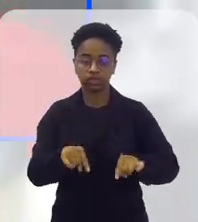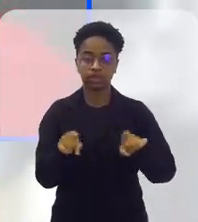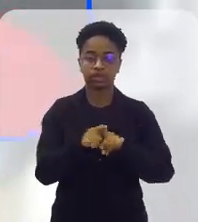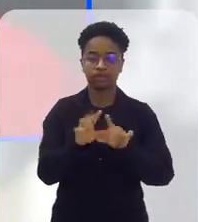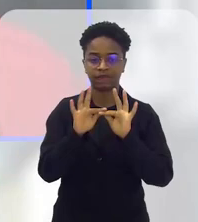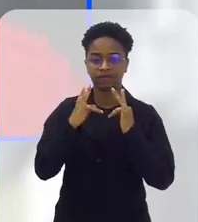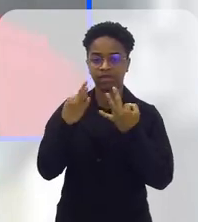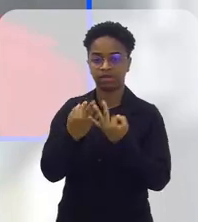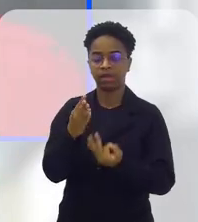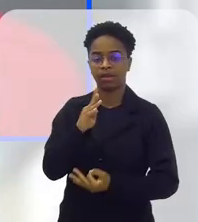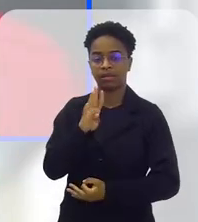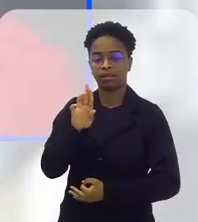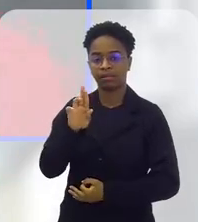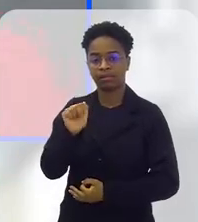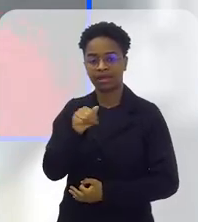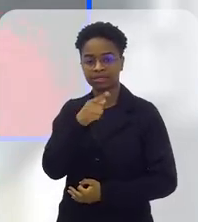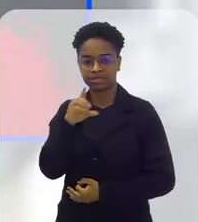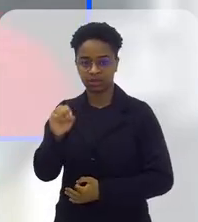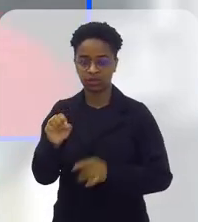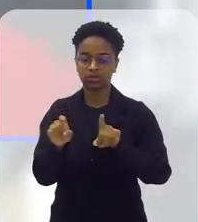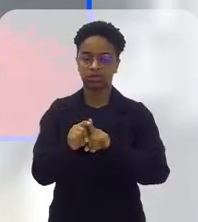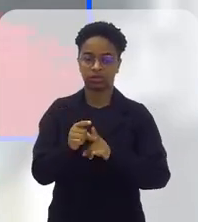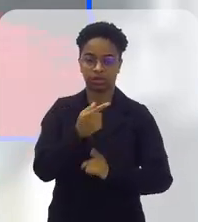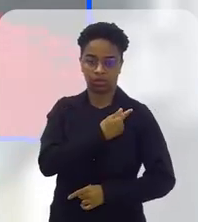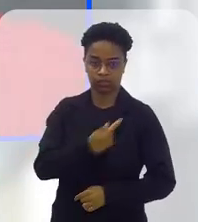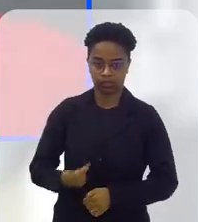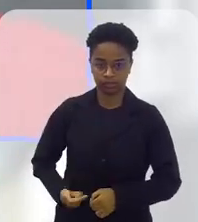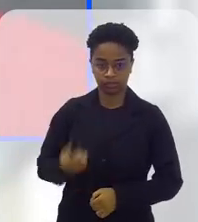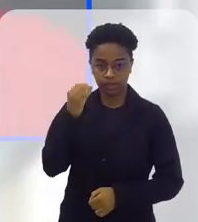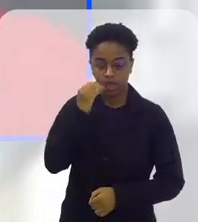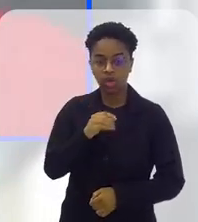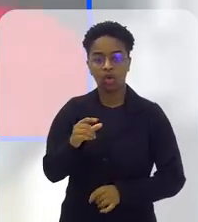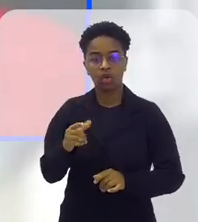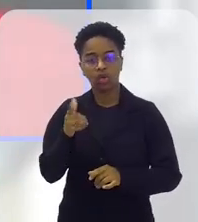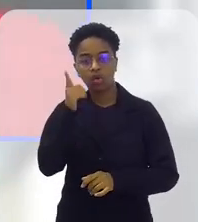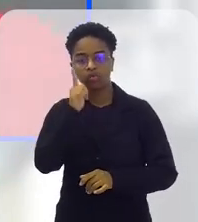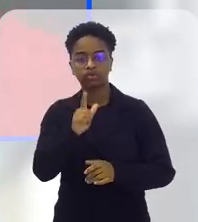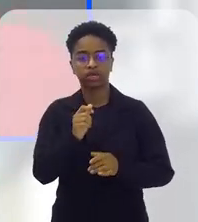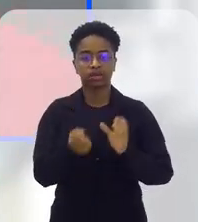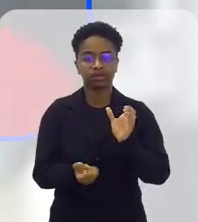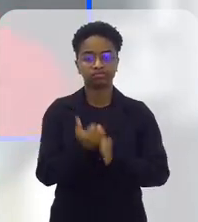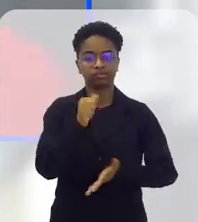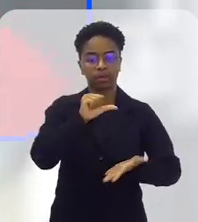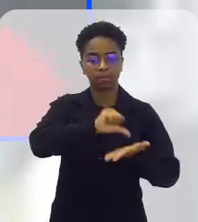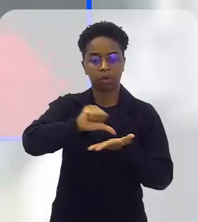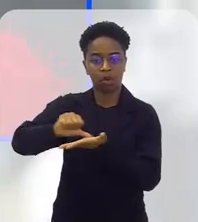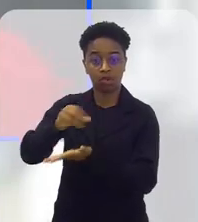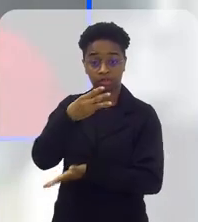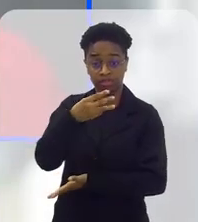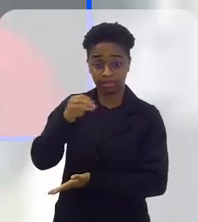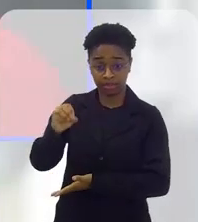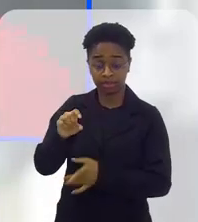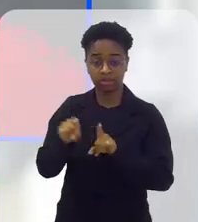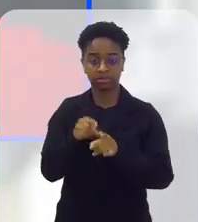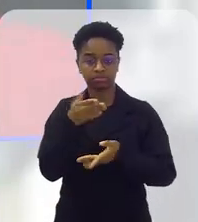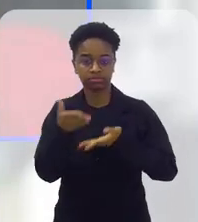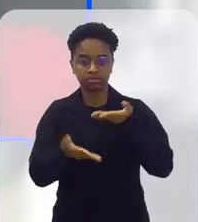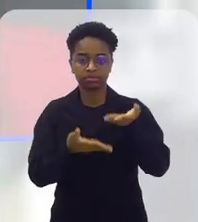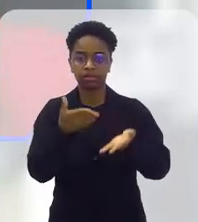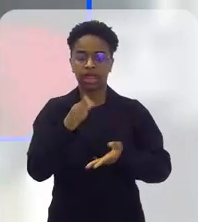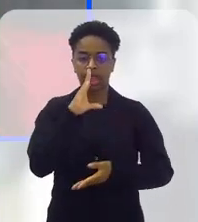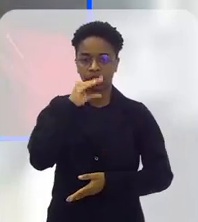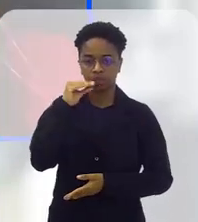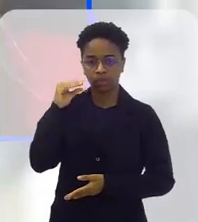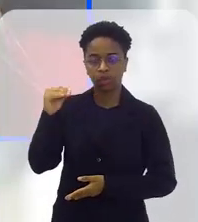a união do nosso governador, a gente está conseguindo colocar aí 30 polos de PTPA no nosso estado do Rio de Janeiro e atendendo cada vez